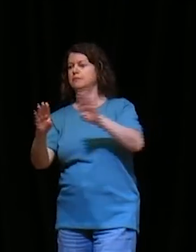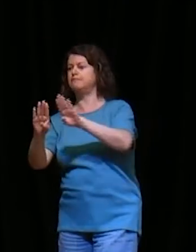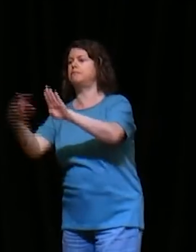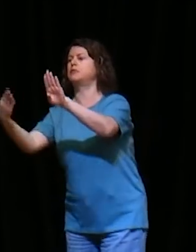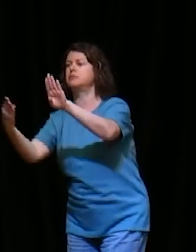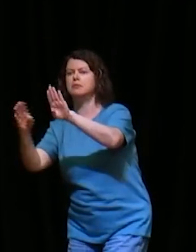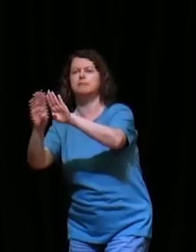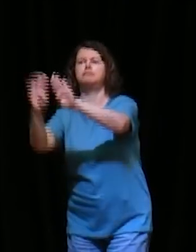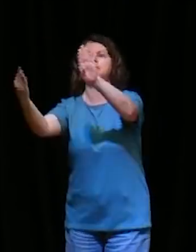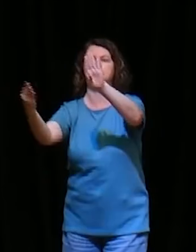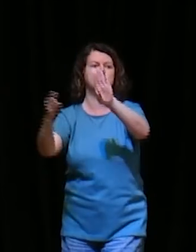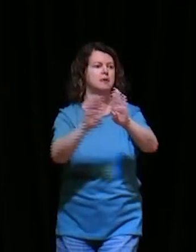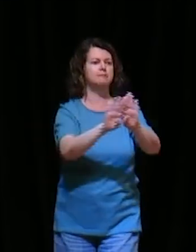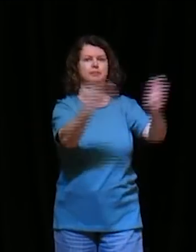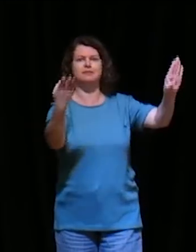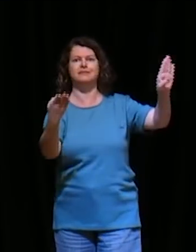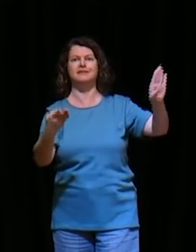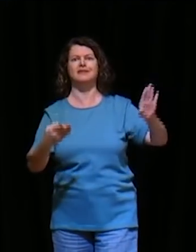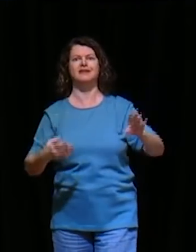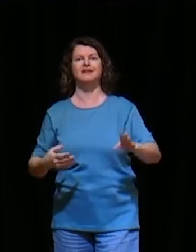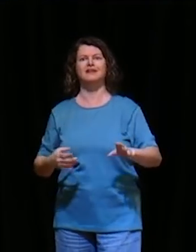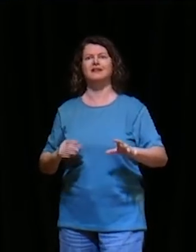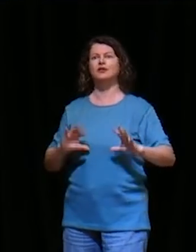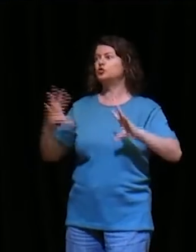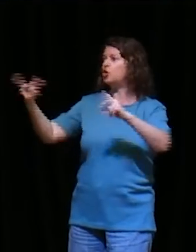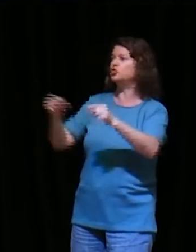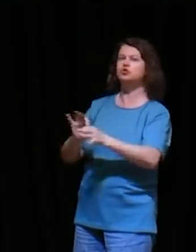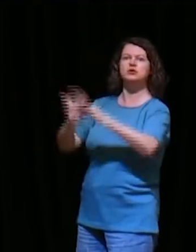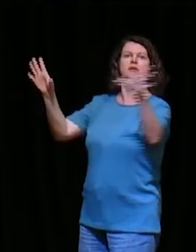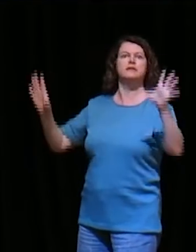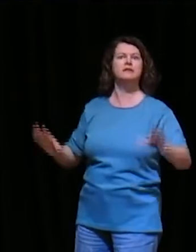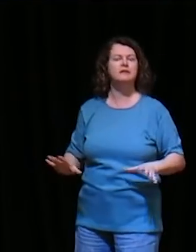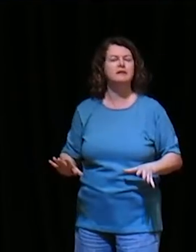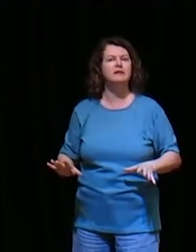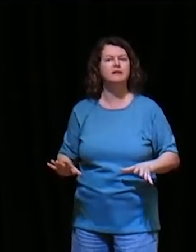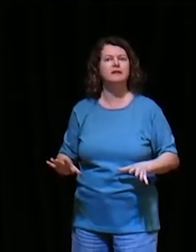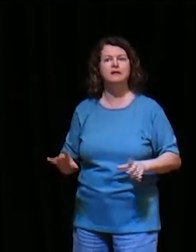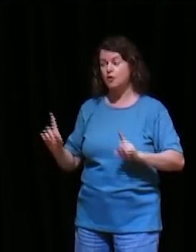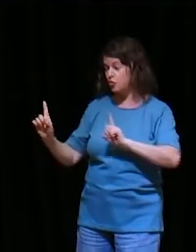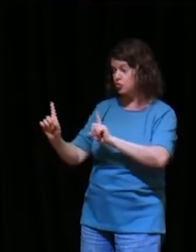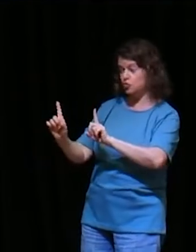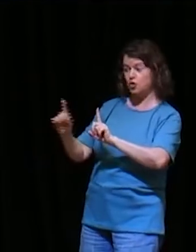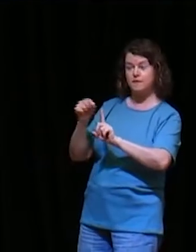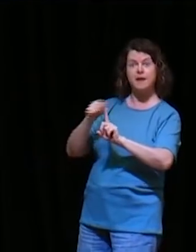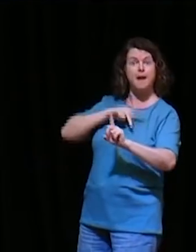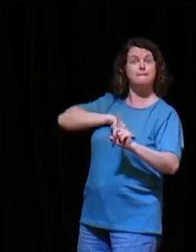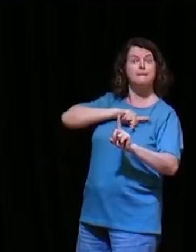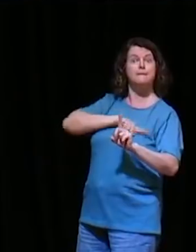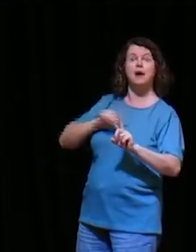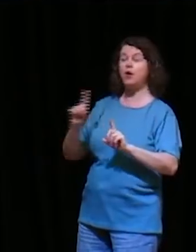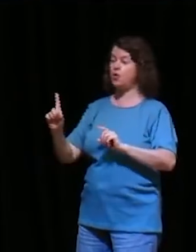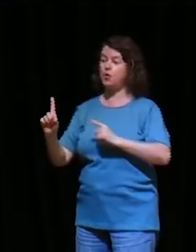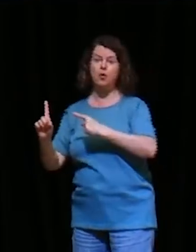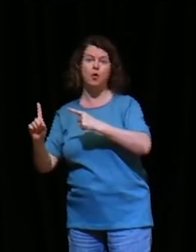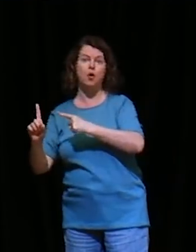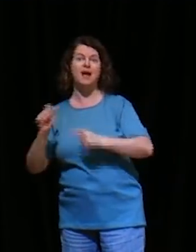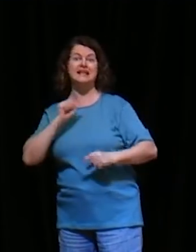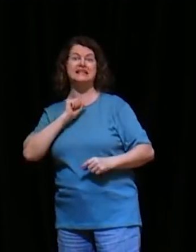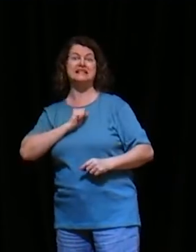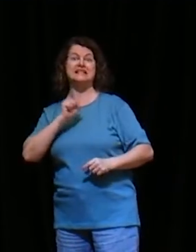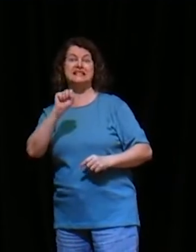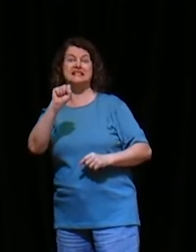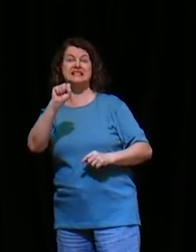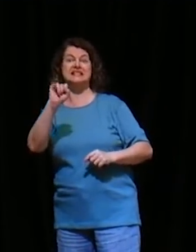de todos, Paulo e Silvas, estão ali, orando, cantando hinos, à noite, à meia noite, eu fico